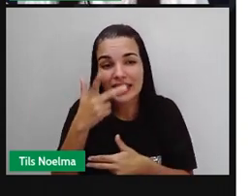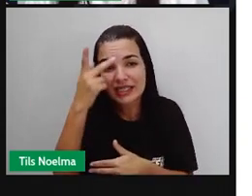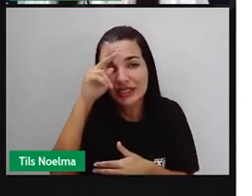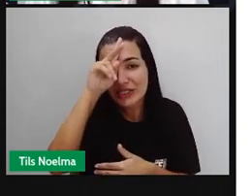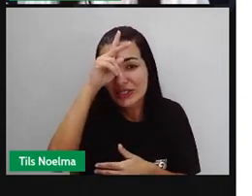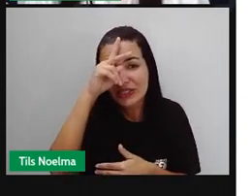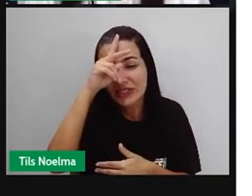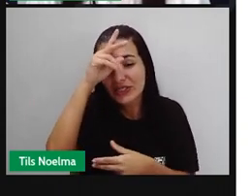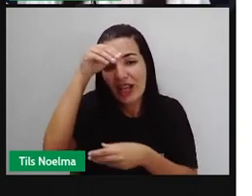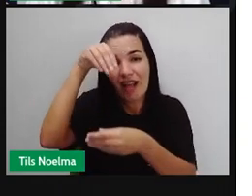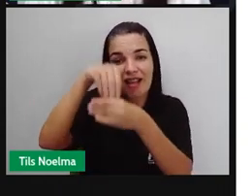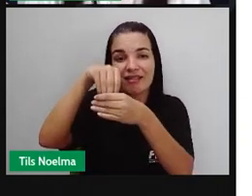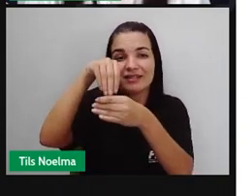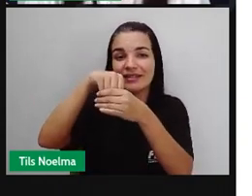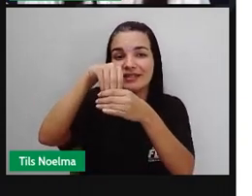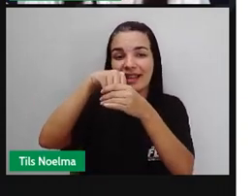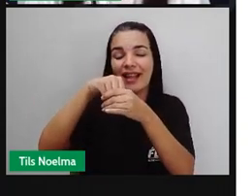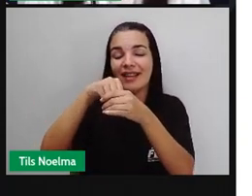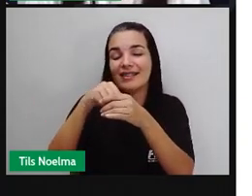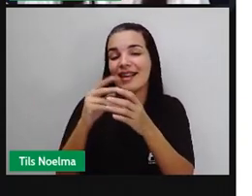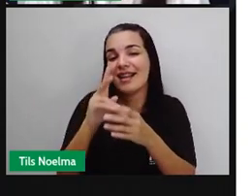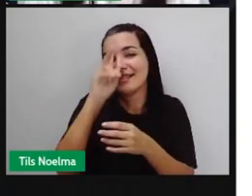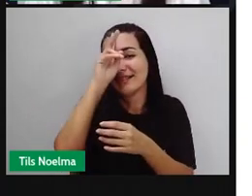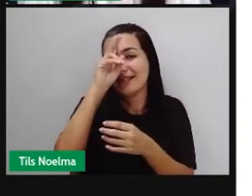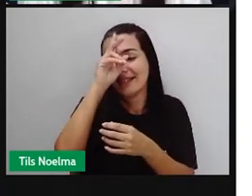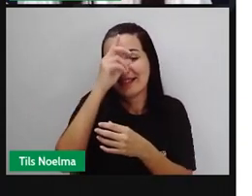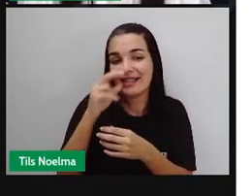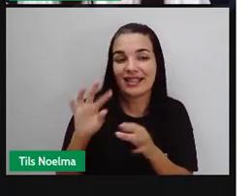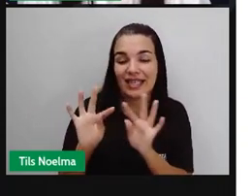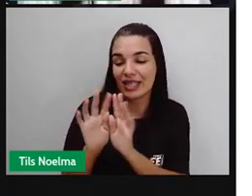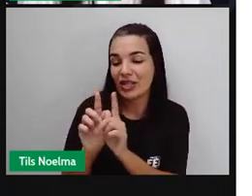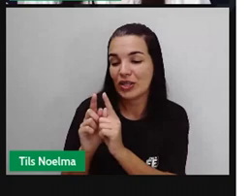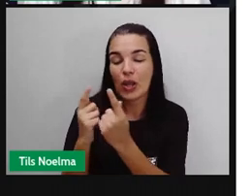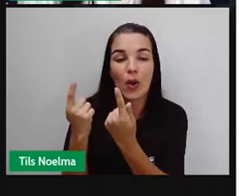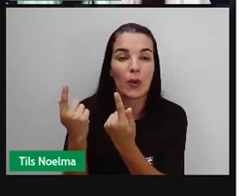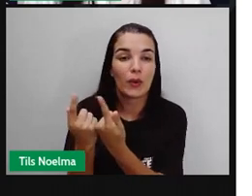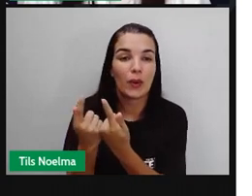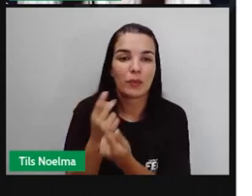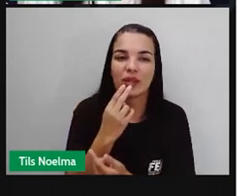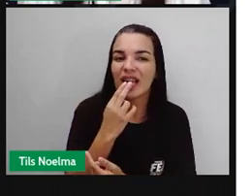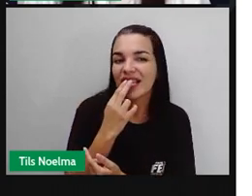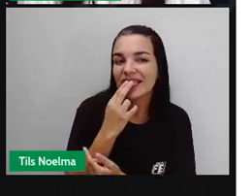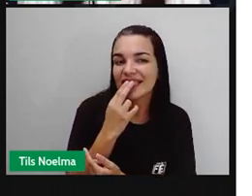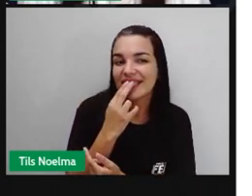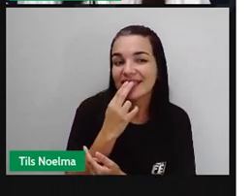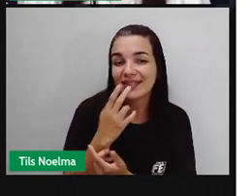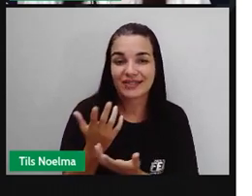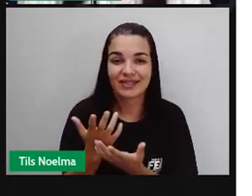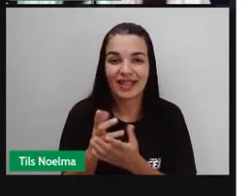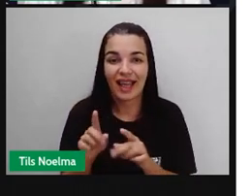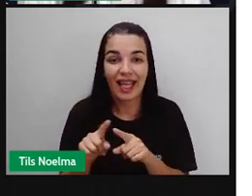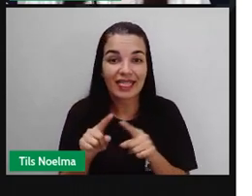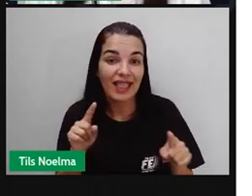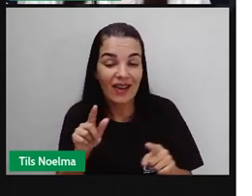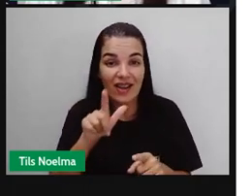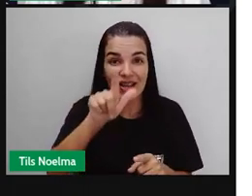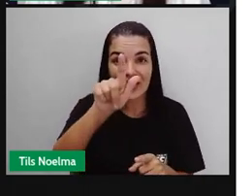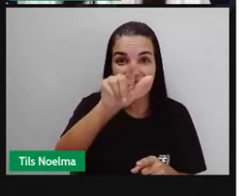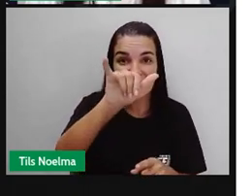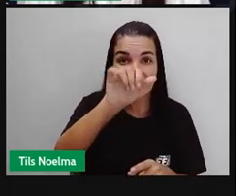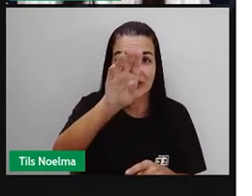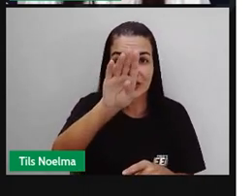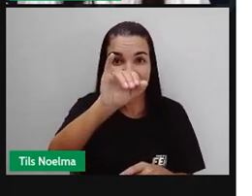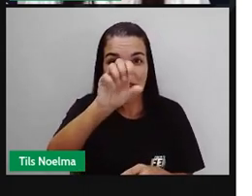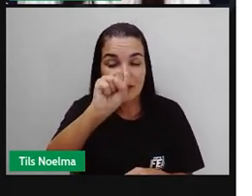Magali, Mônica, Cebolinha. E esses gibis, né? Essas histórias em